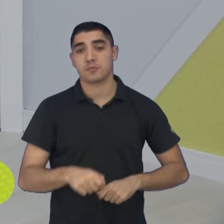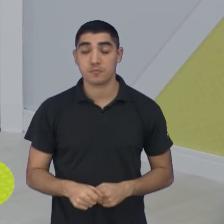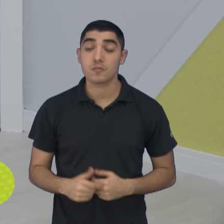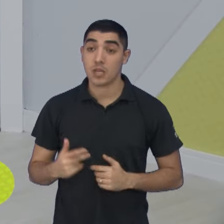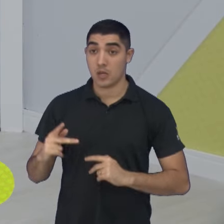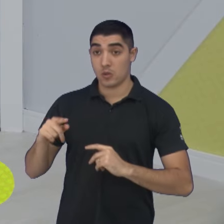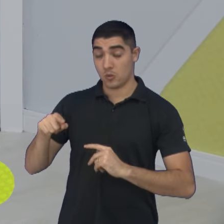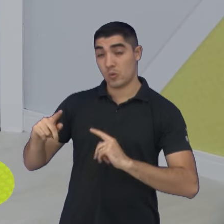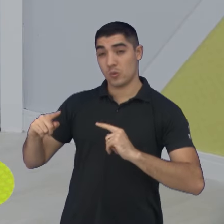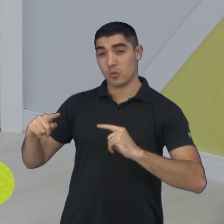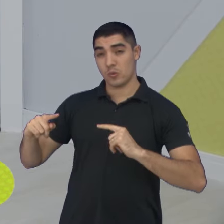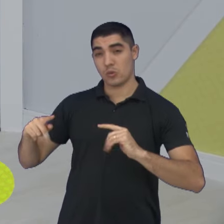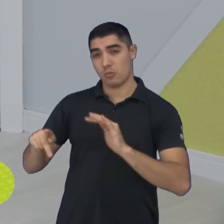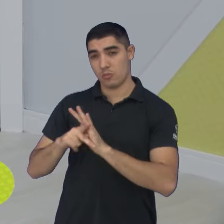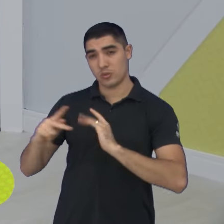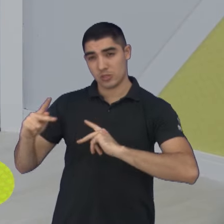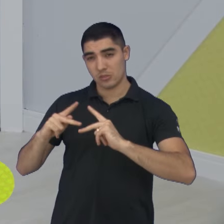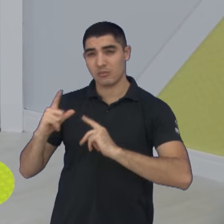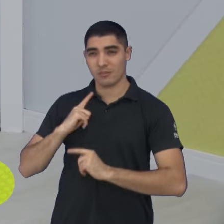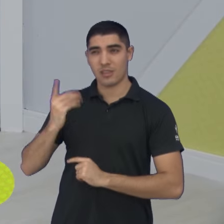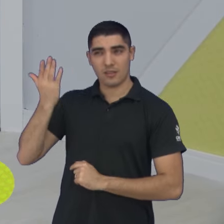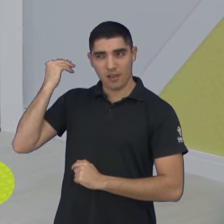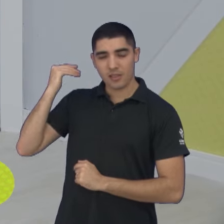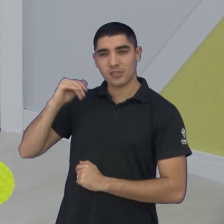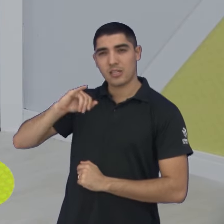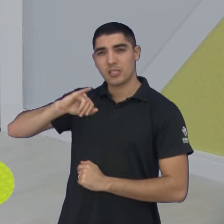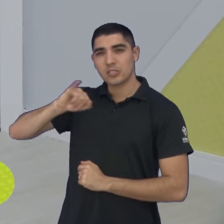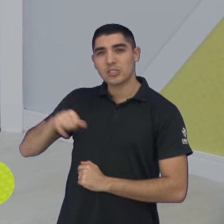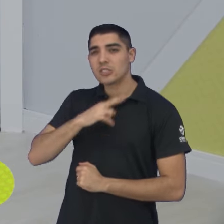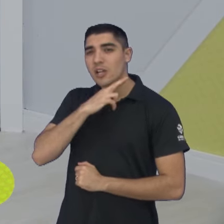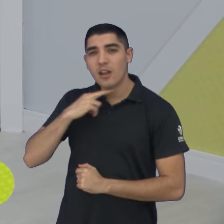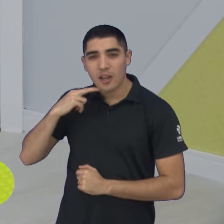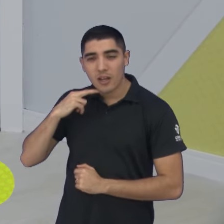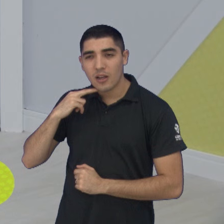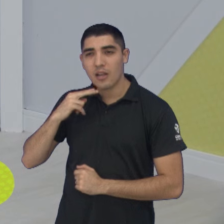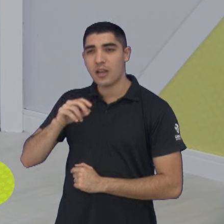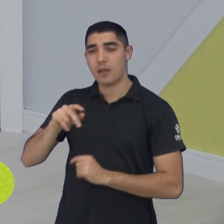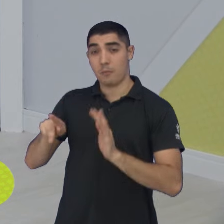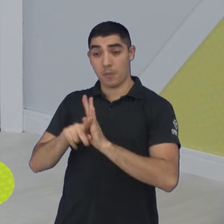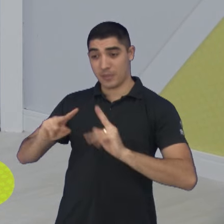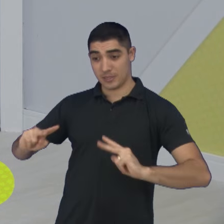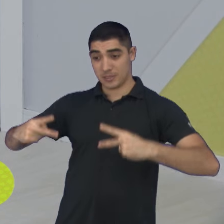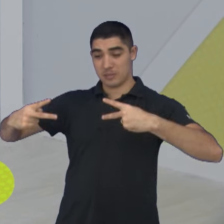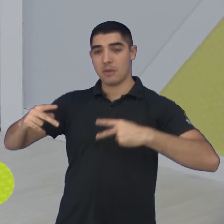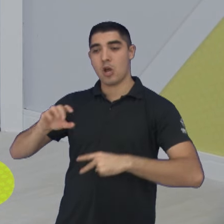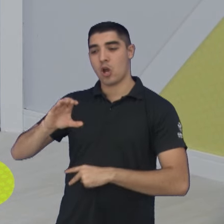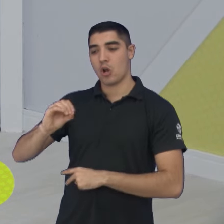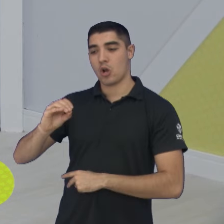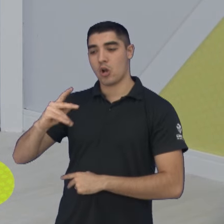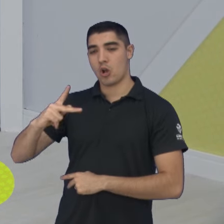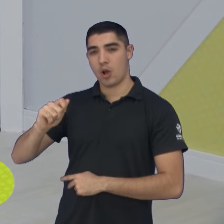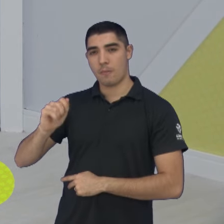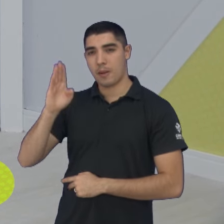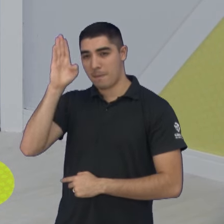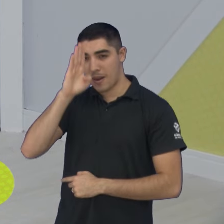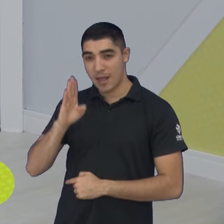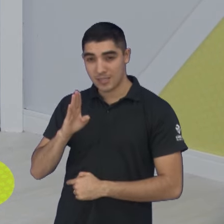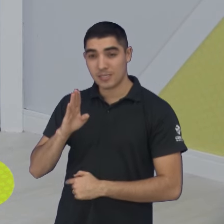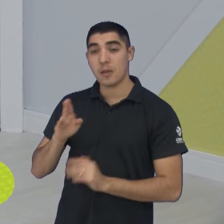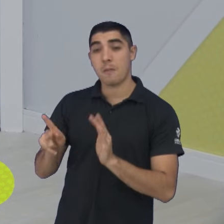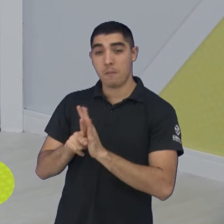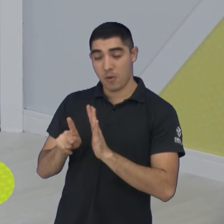tem um jogo trágico lá em Jaraguá, numa semifinal de Copa Brasil. Passaram a mão no São José contra aquela